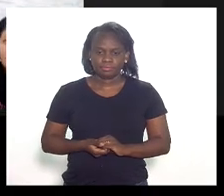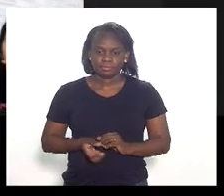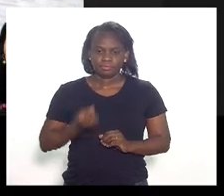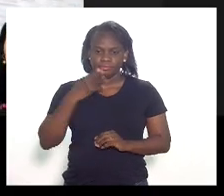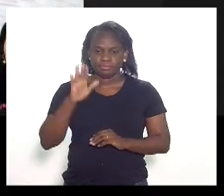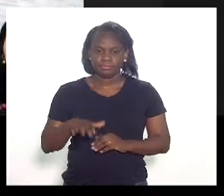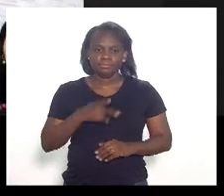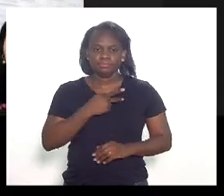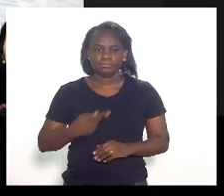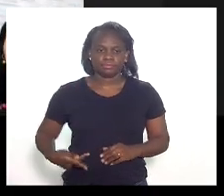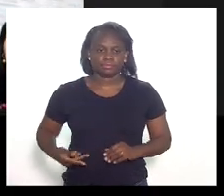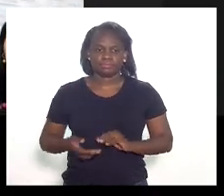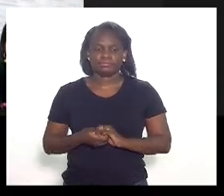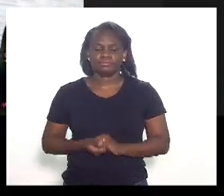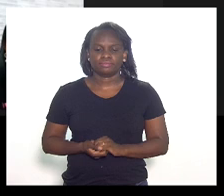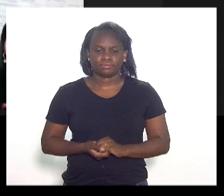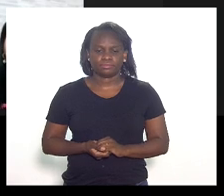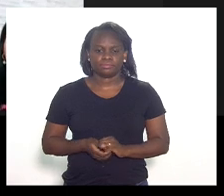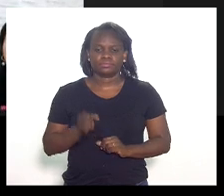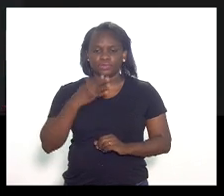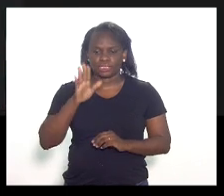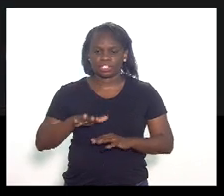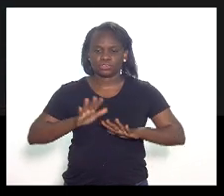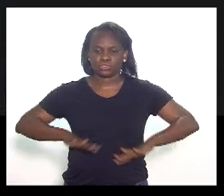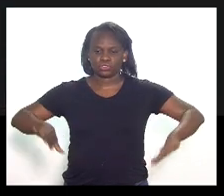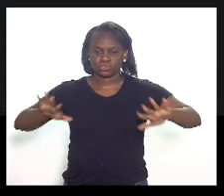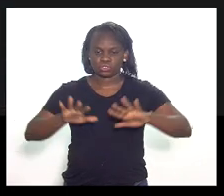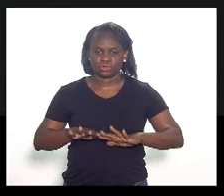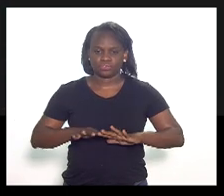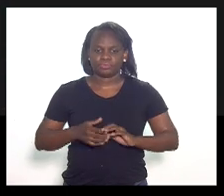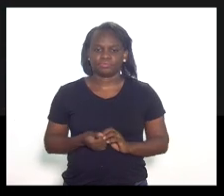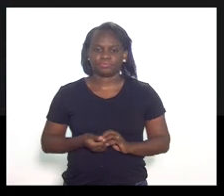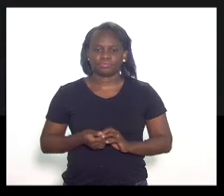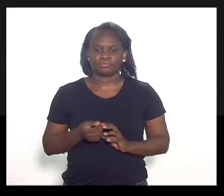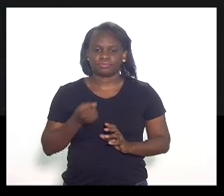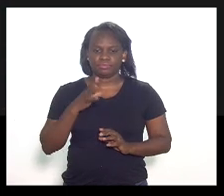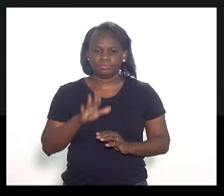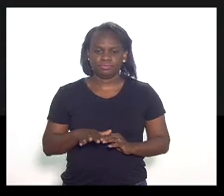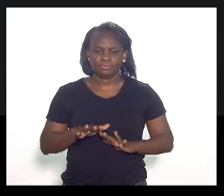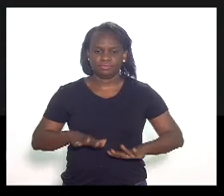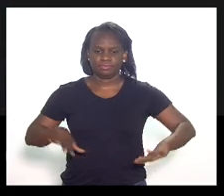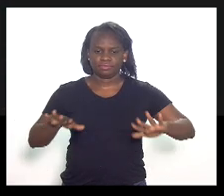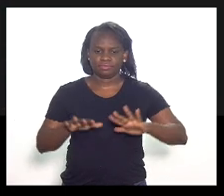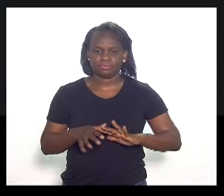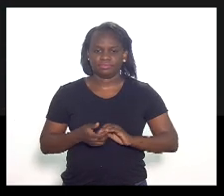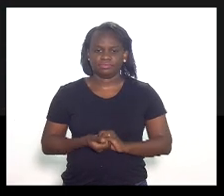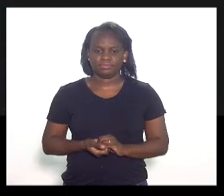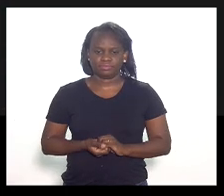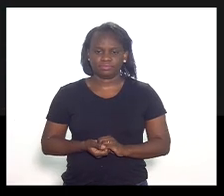presidenta. Boa tarde a todos e todas. Boa tarde a todos. Boa tarde a todos.